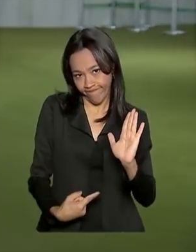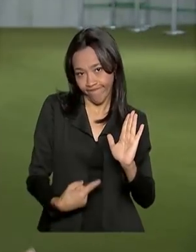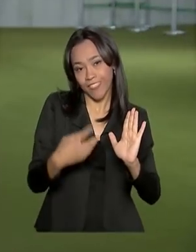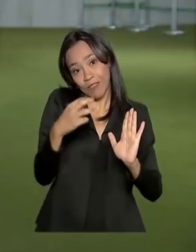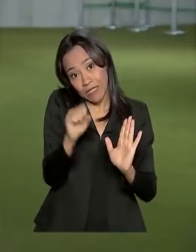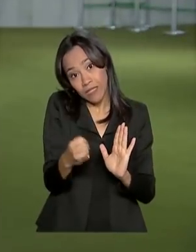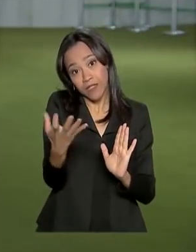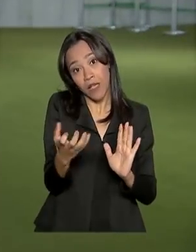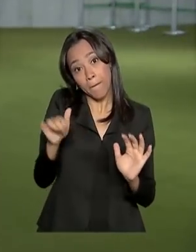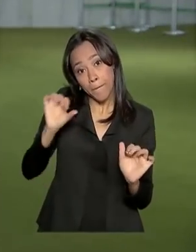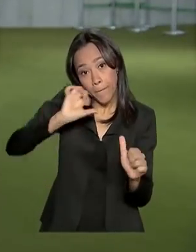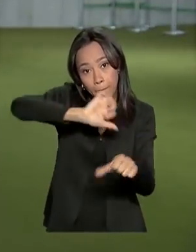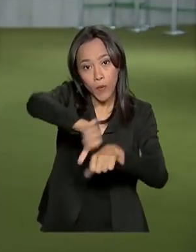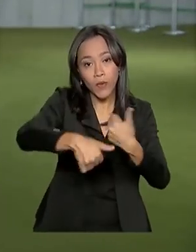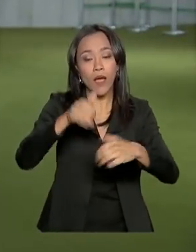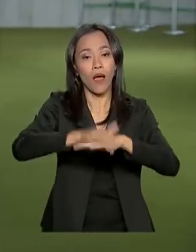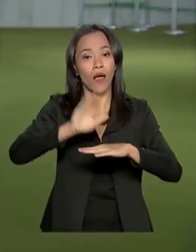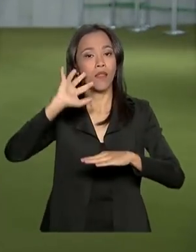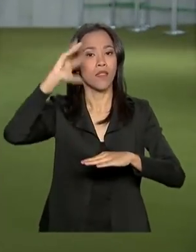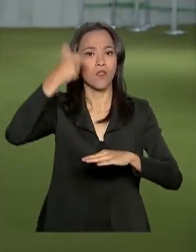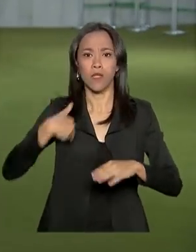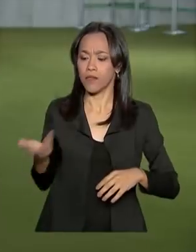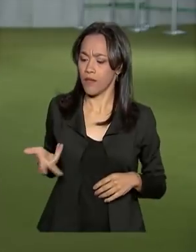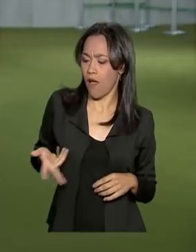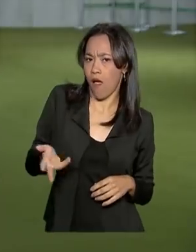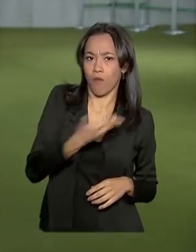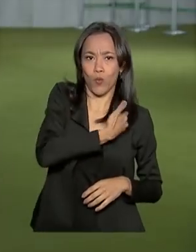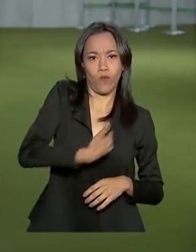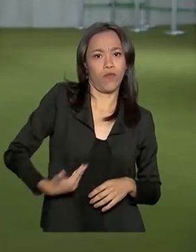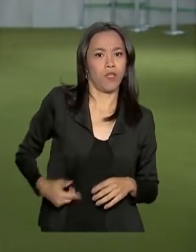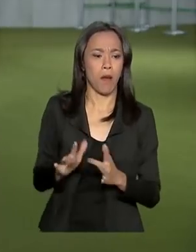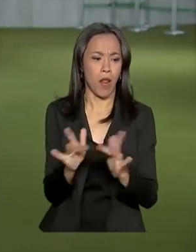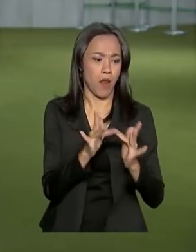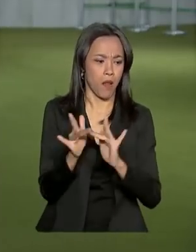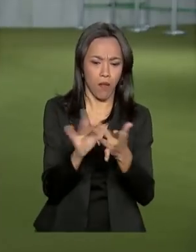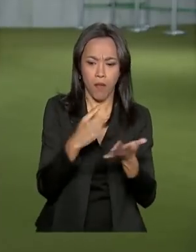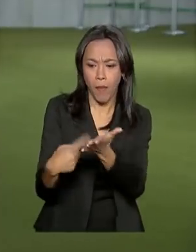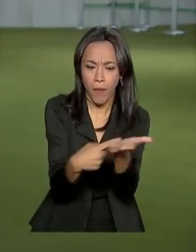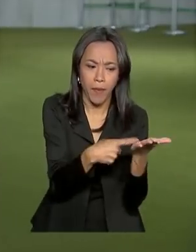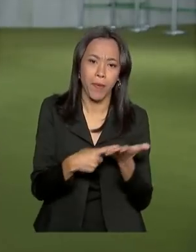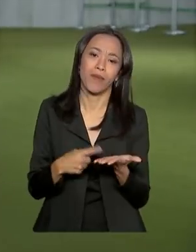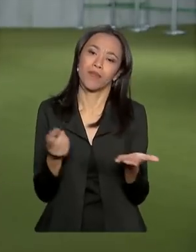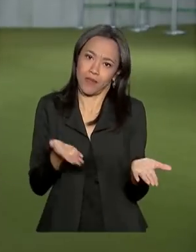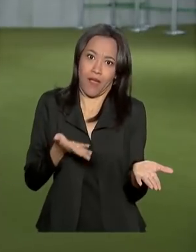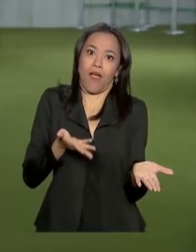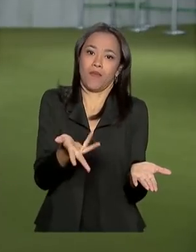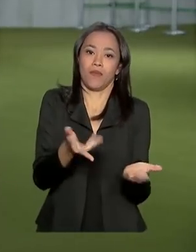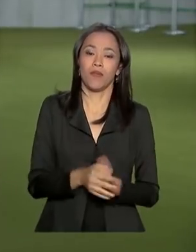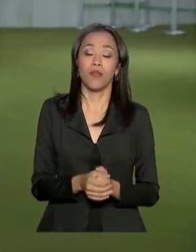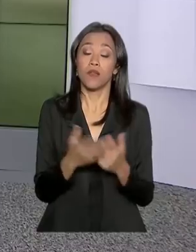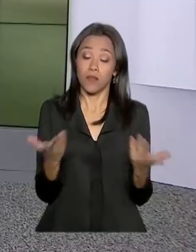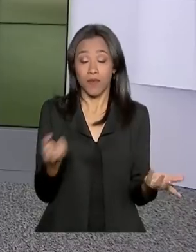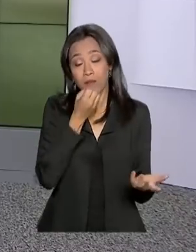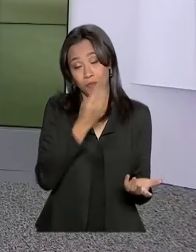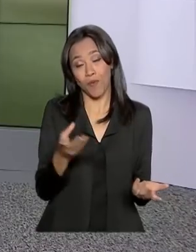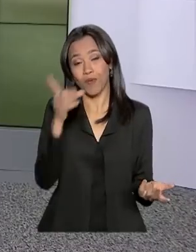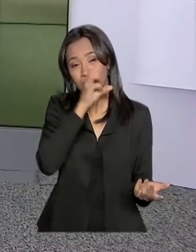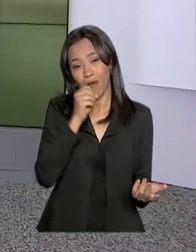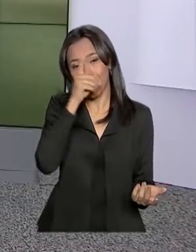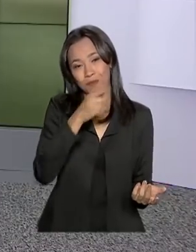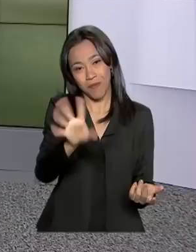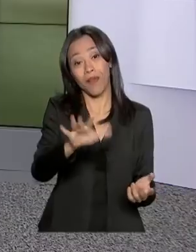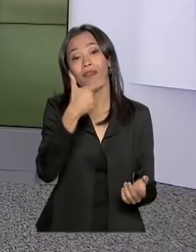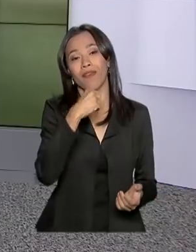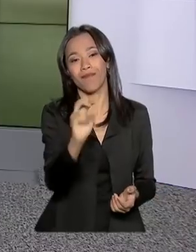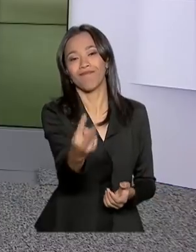reverter essas decisões, o governo precisa ser rápido na articulação. Essas são as informações aqui do Congresso. Mara, bom fim de semana para você e para quem